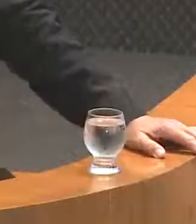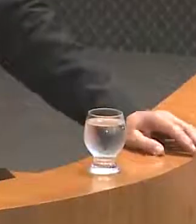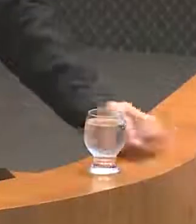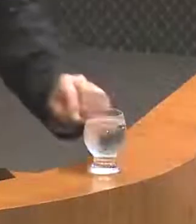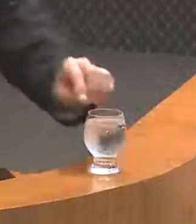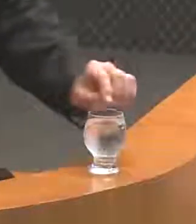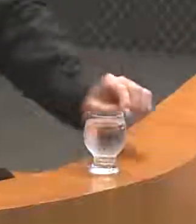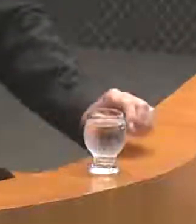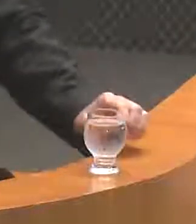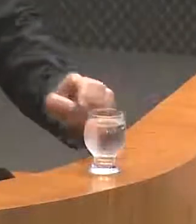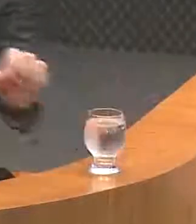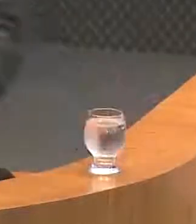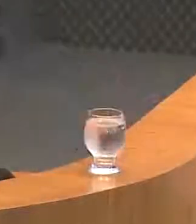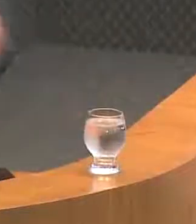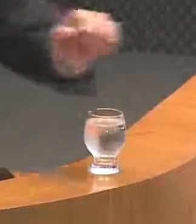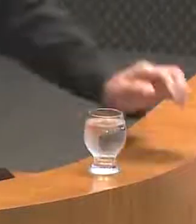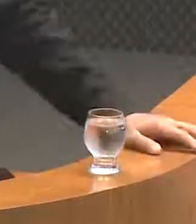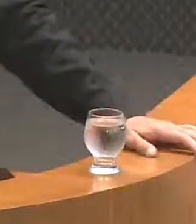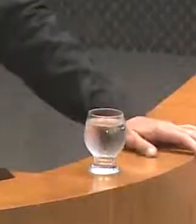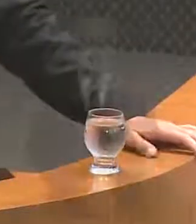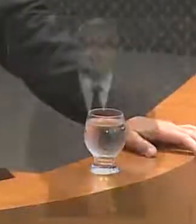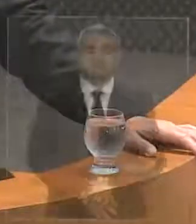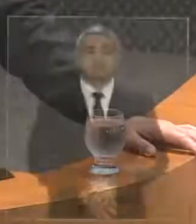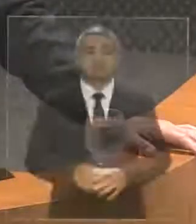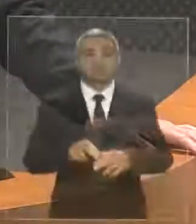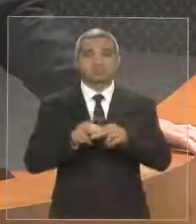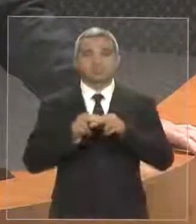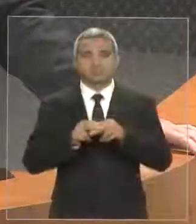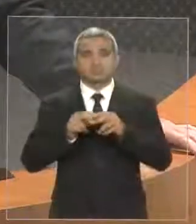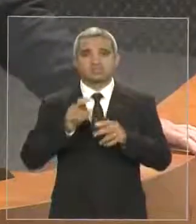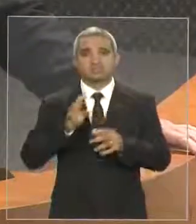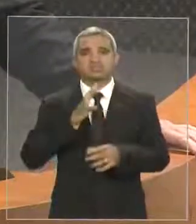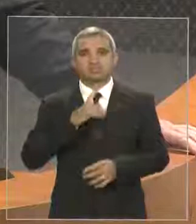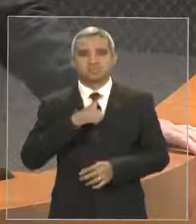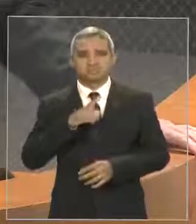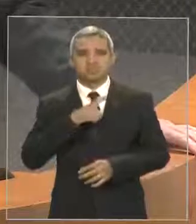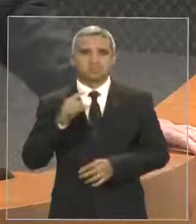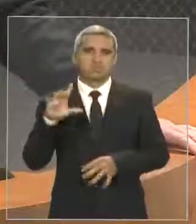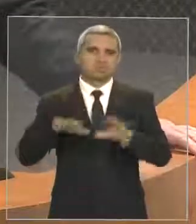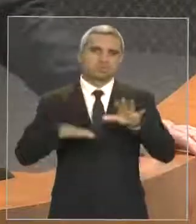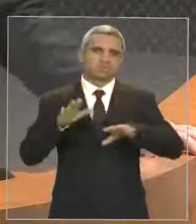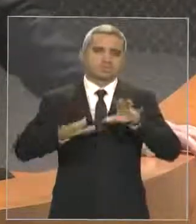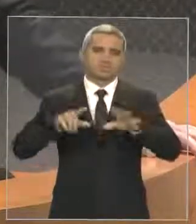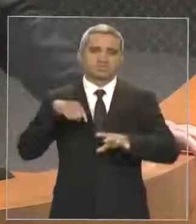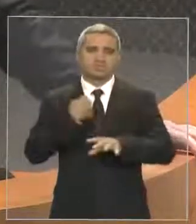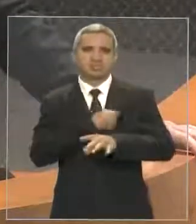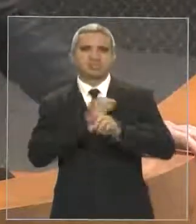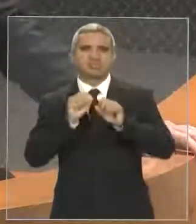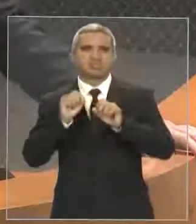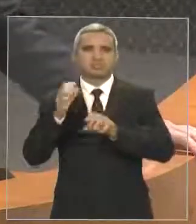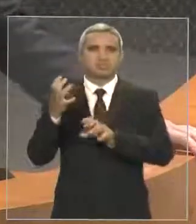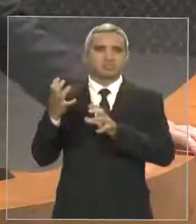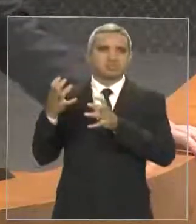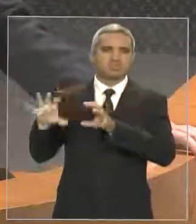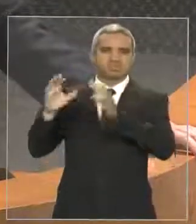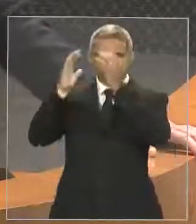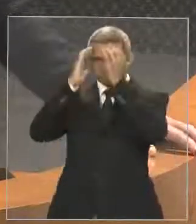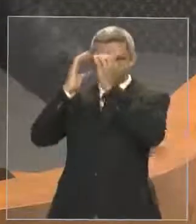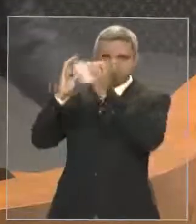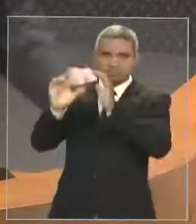história, para o próprio escrito, para o próprio conhecimento, que às vezes nos negamos ou nos recusamos a obedecê-los.